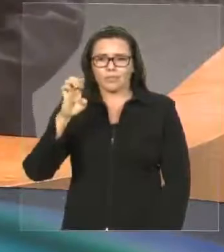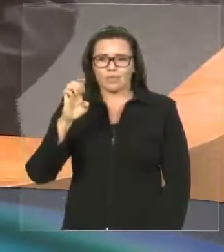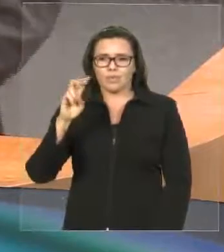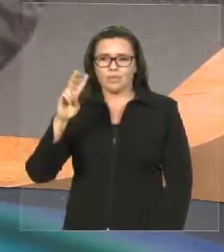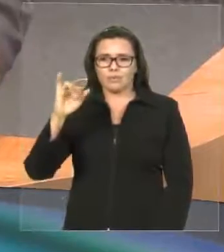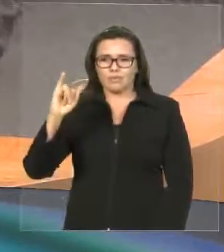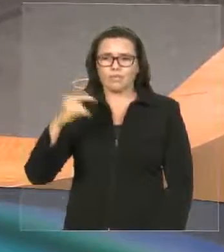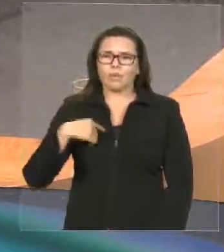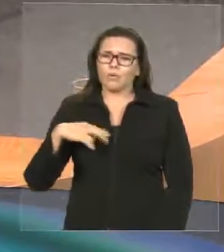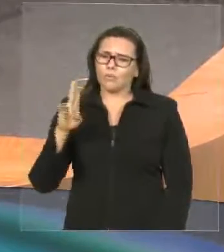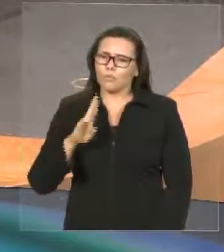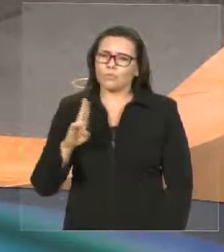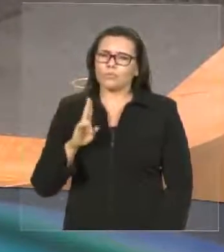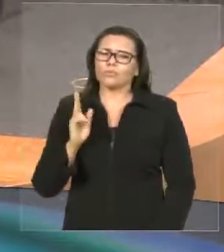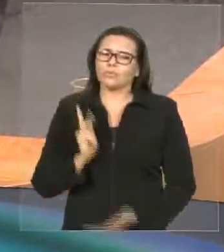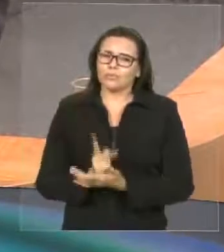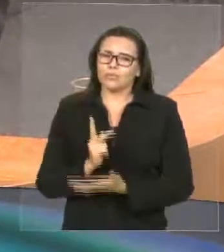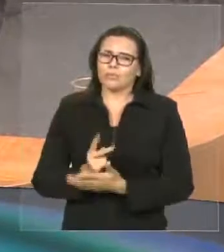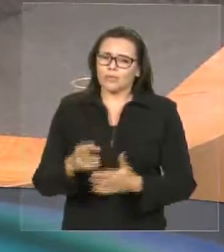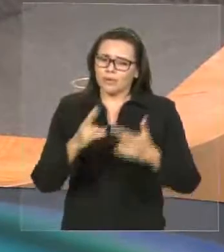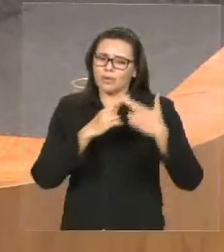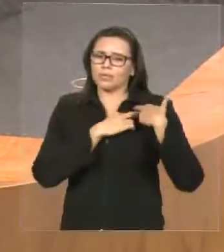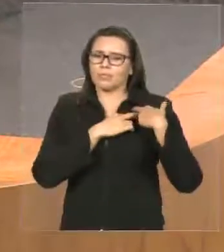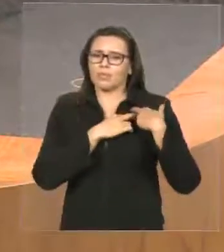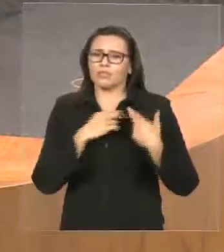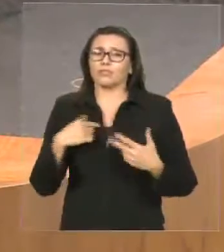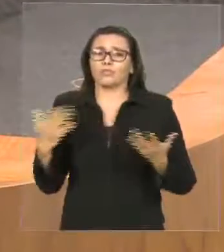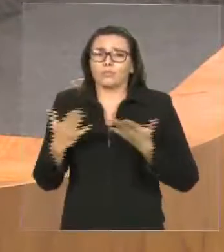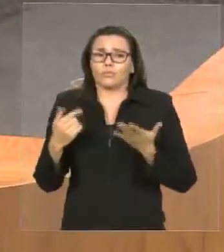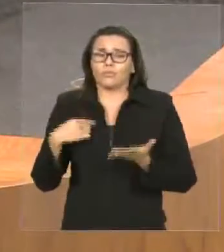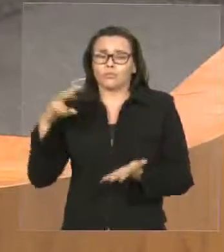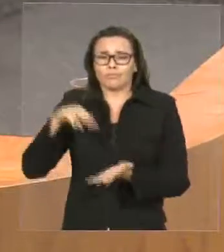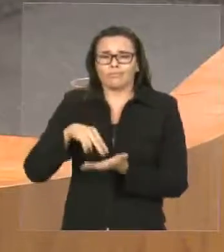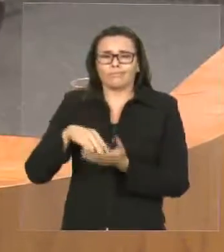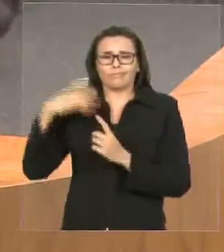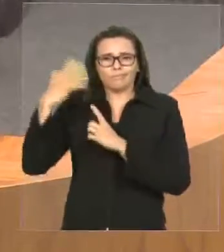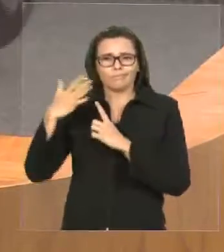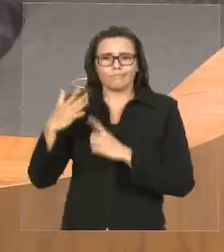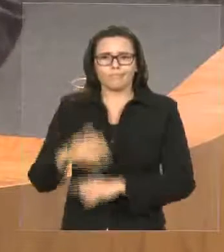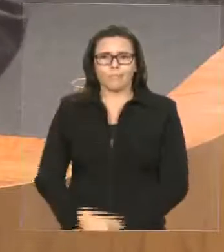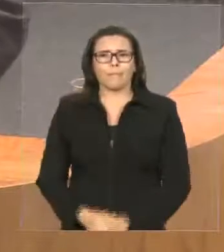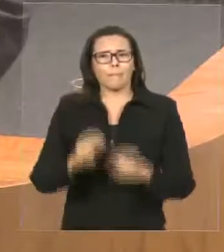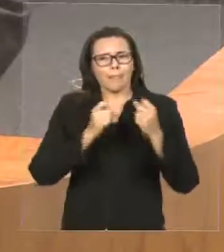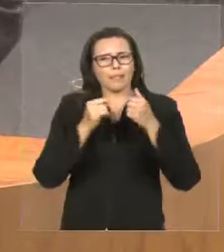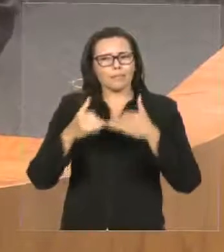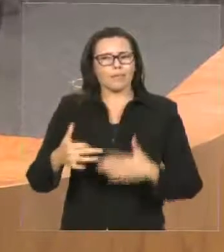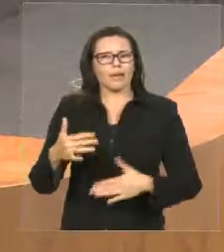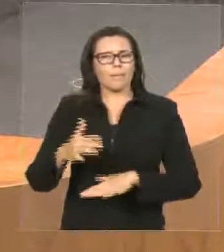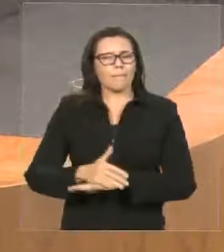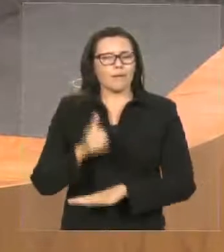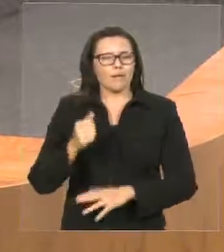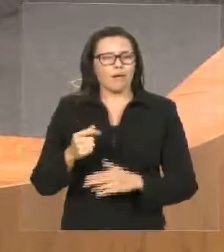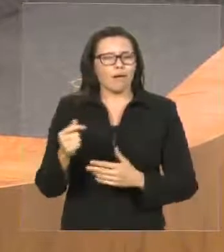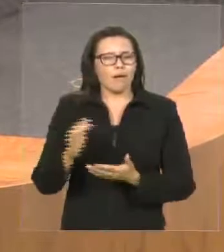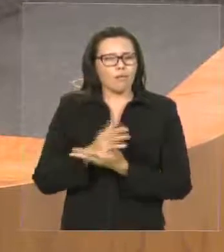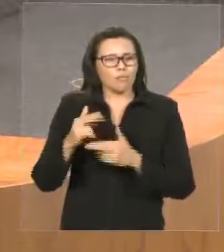tribuna com muita prioridade. E hoje eu vim aqui para falar dos acontecimentos, deputado Adilazio, de